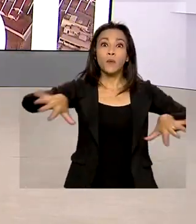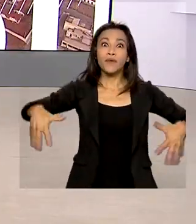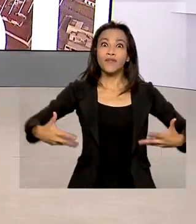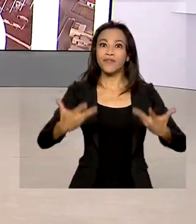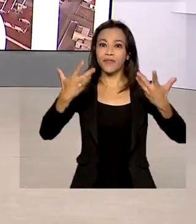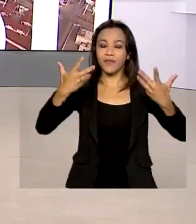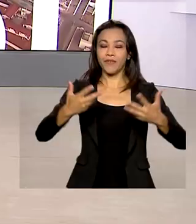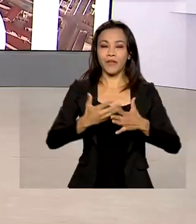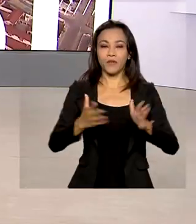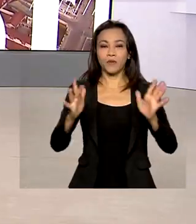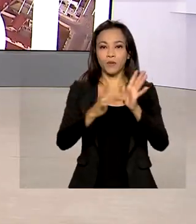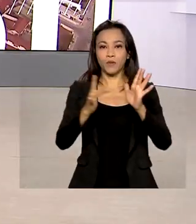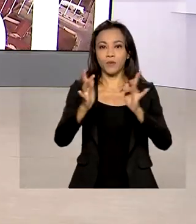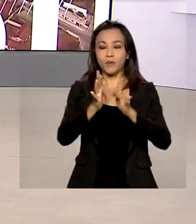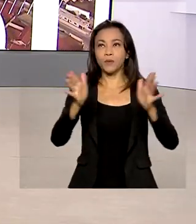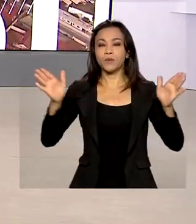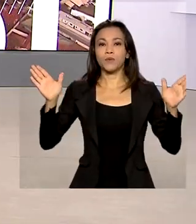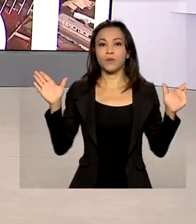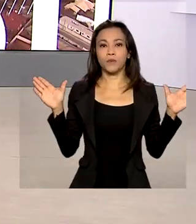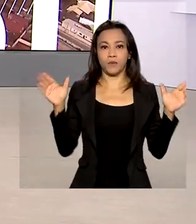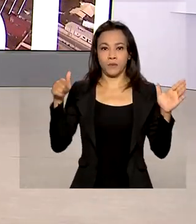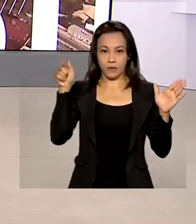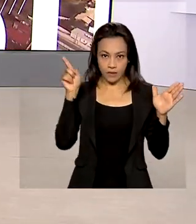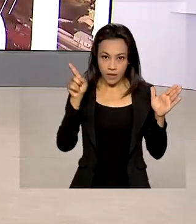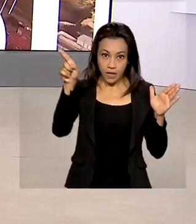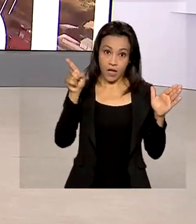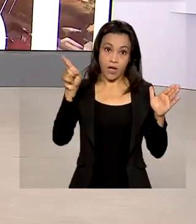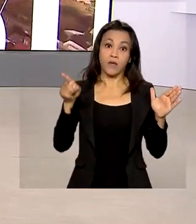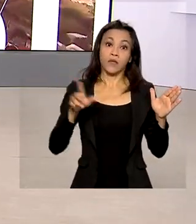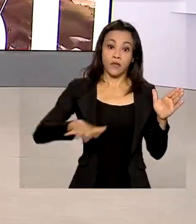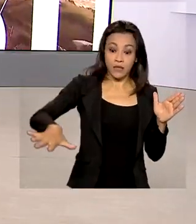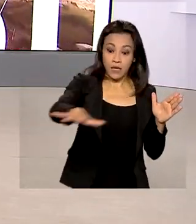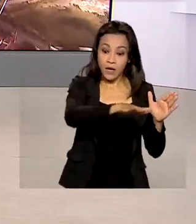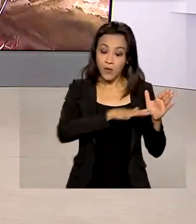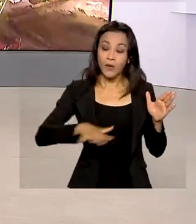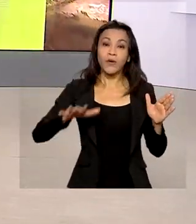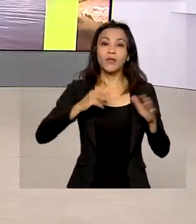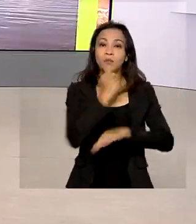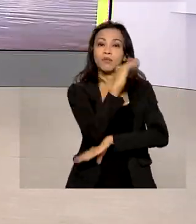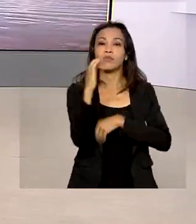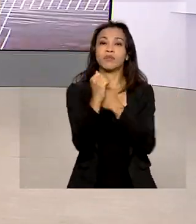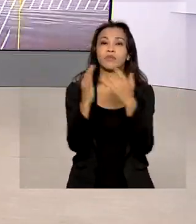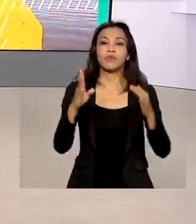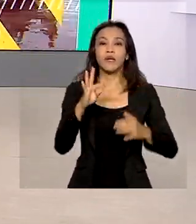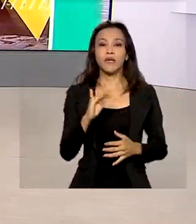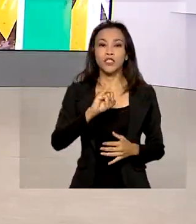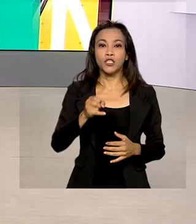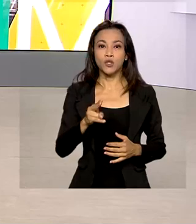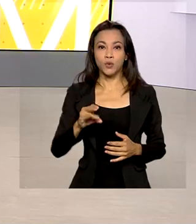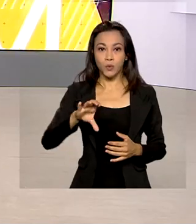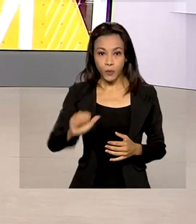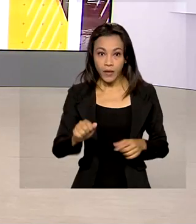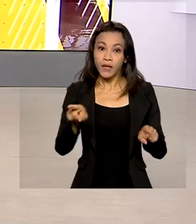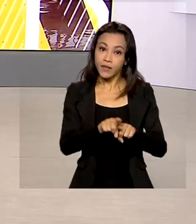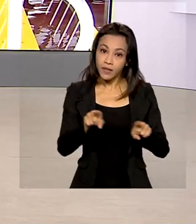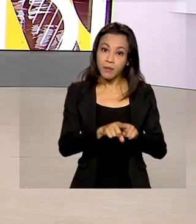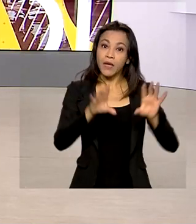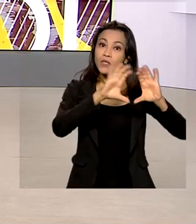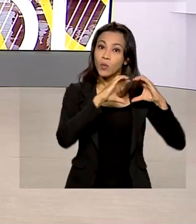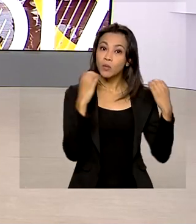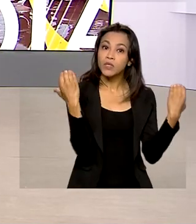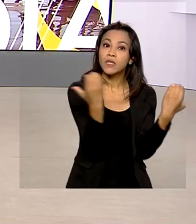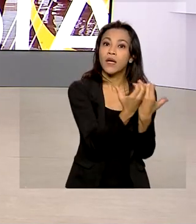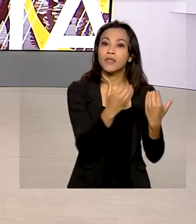acordo para ordenamento público do Parque Nacional da Tijuca e regularização fundiária das comunidades da Maré e do